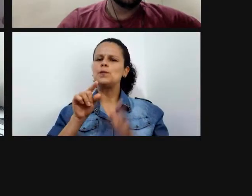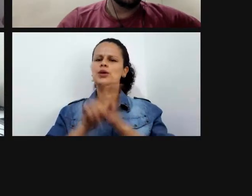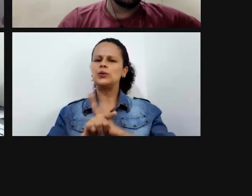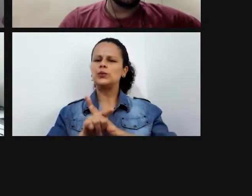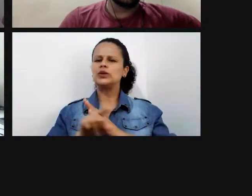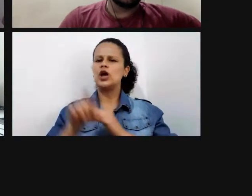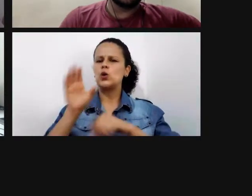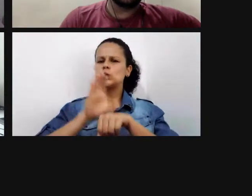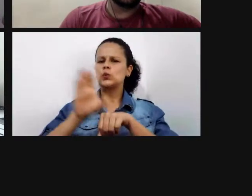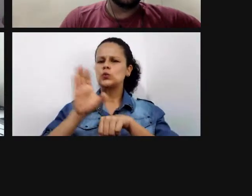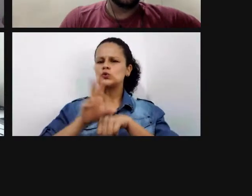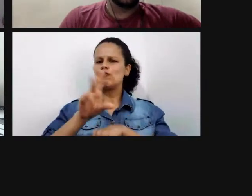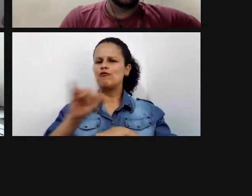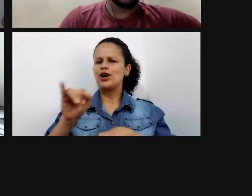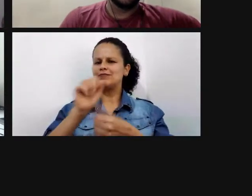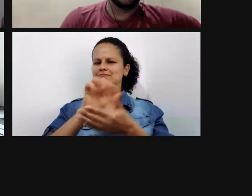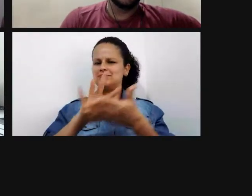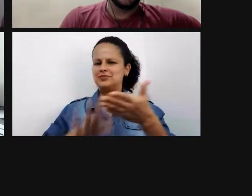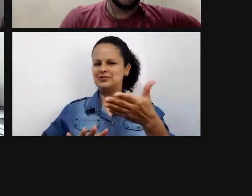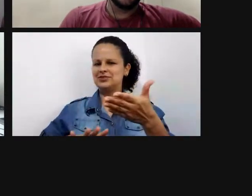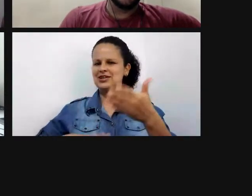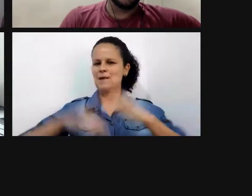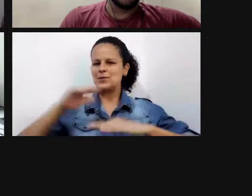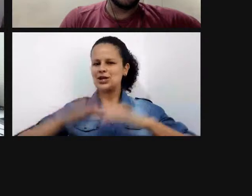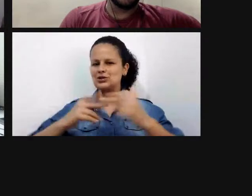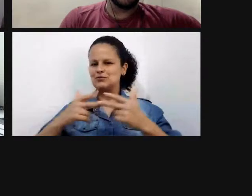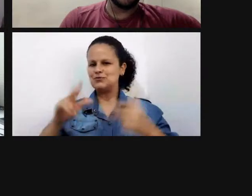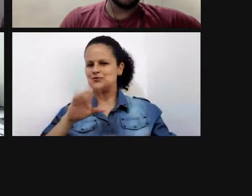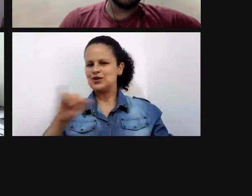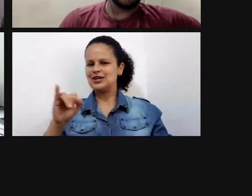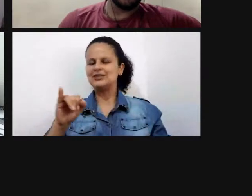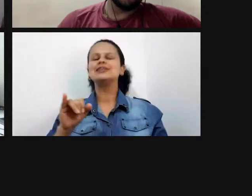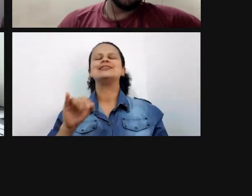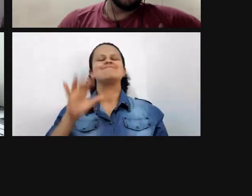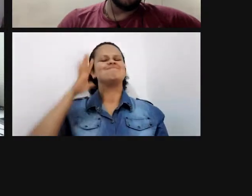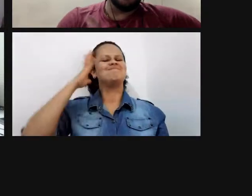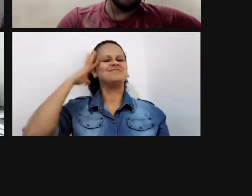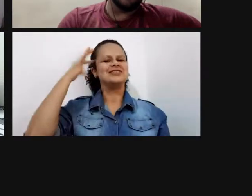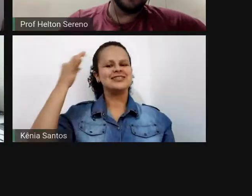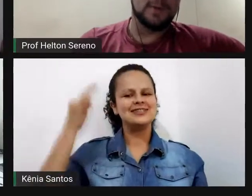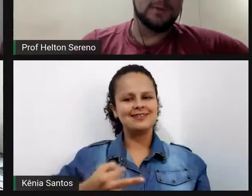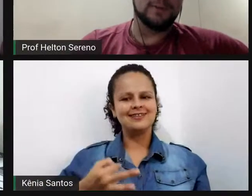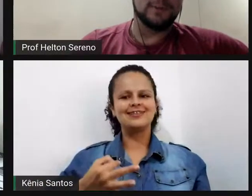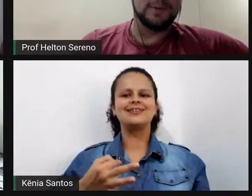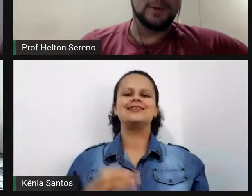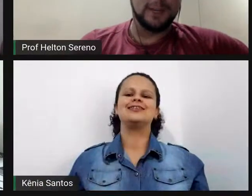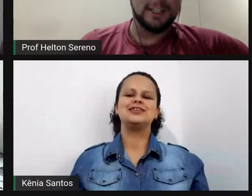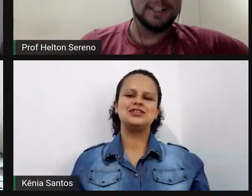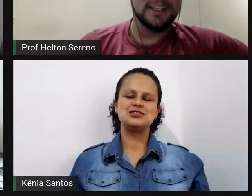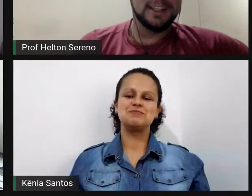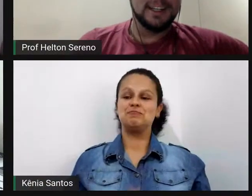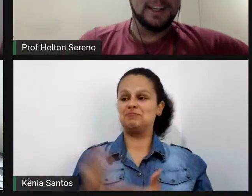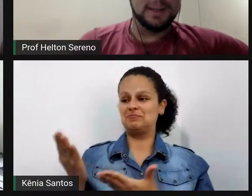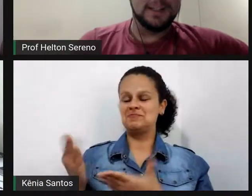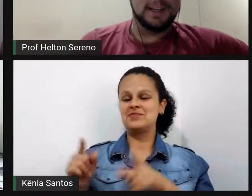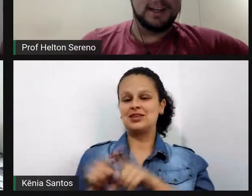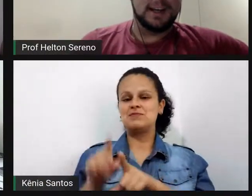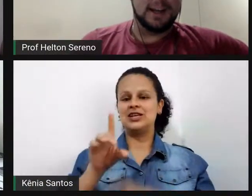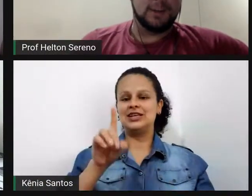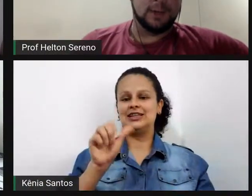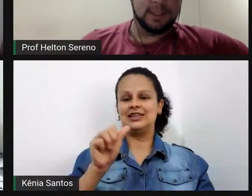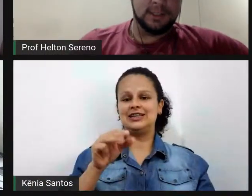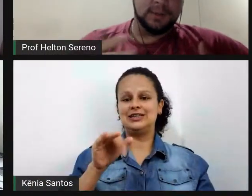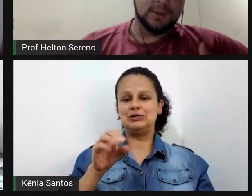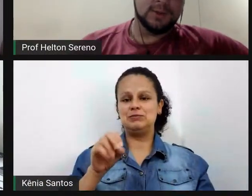com certeza assim eu posso falar o Damione por favor me corrija né mas